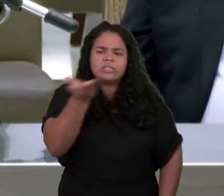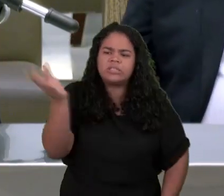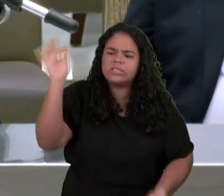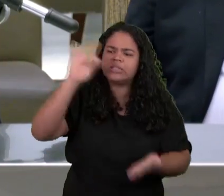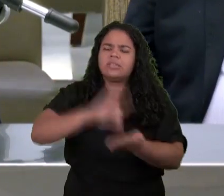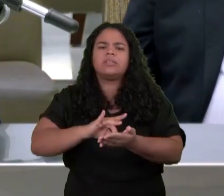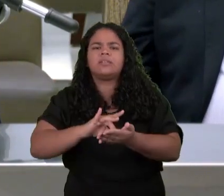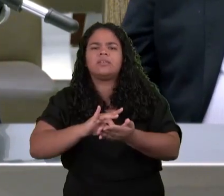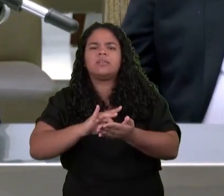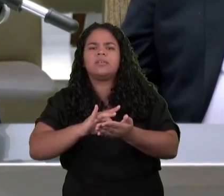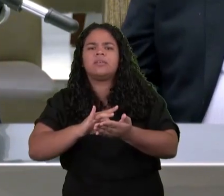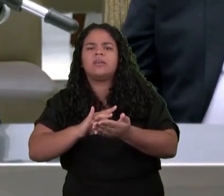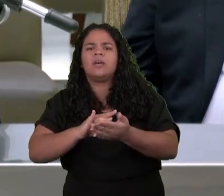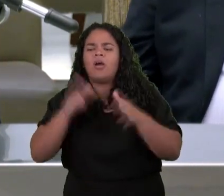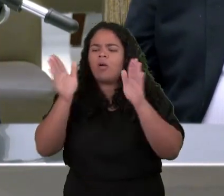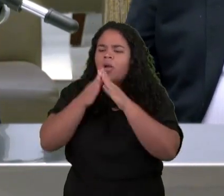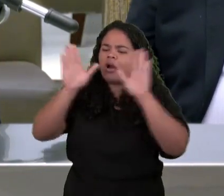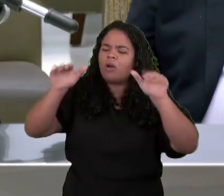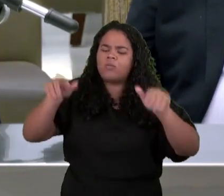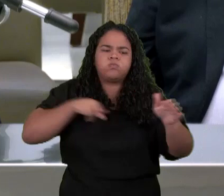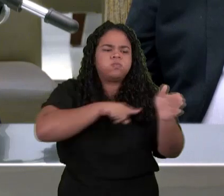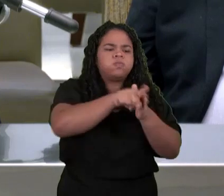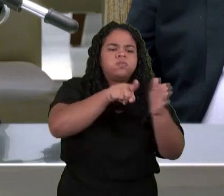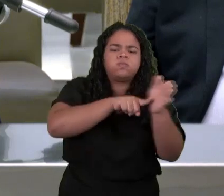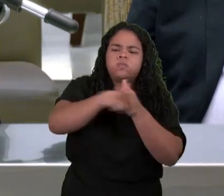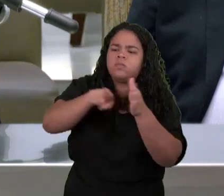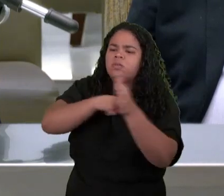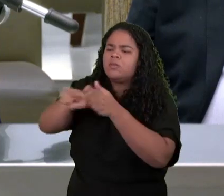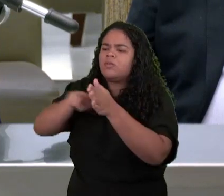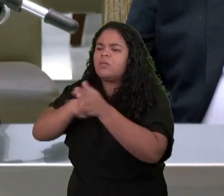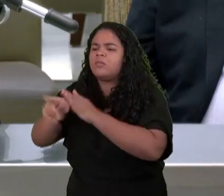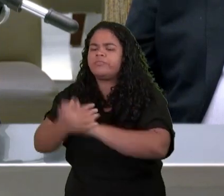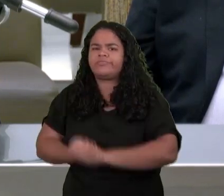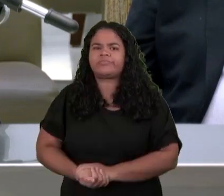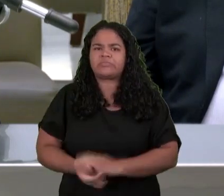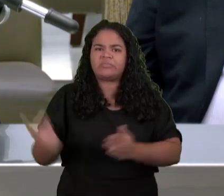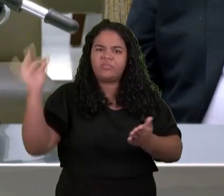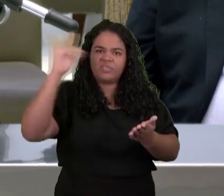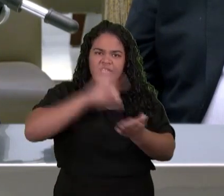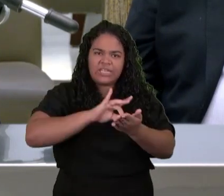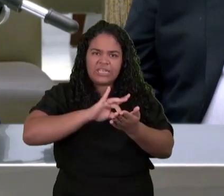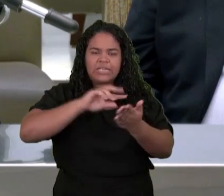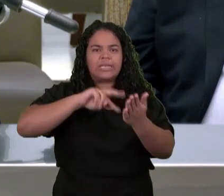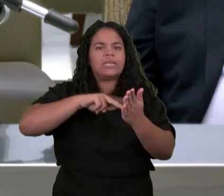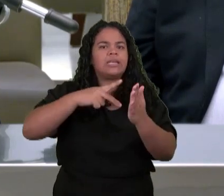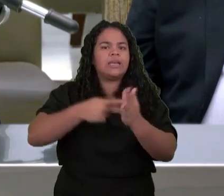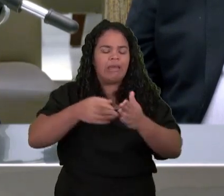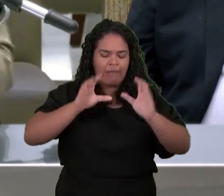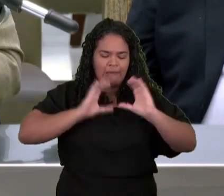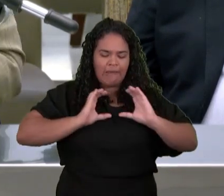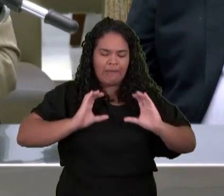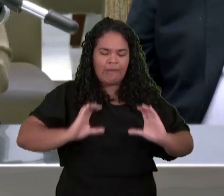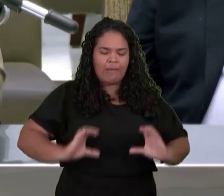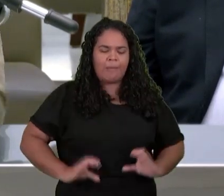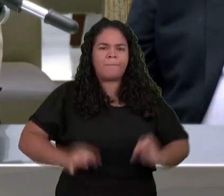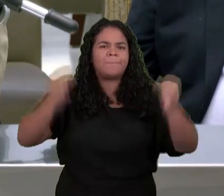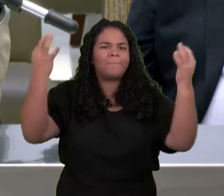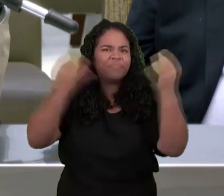Significa Dignidade Moral Caráter Condição